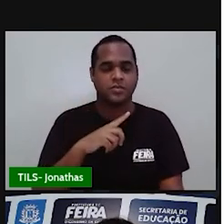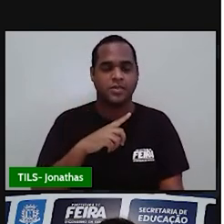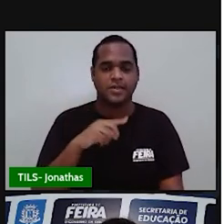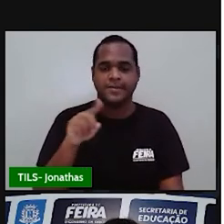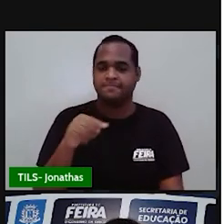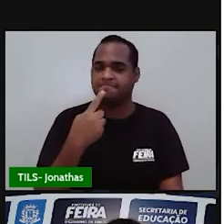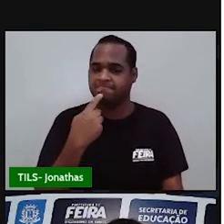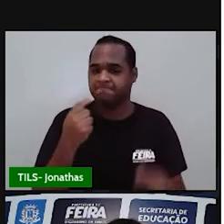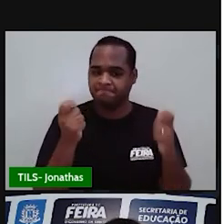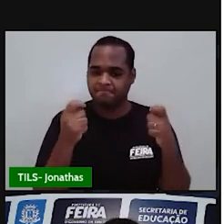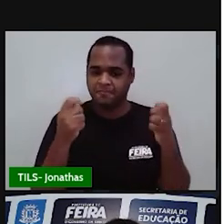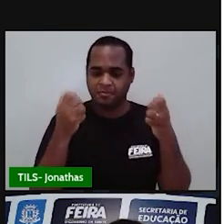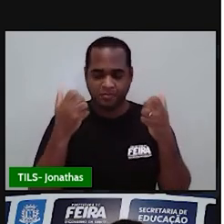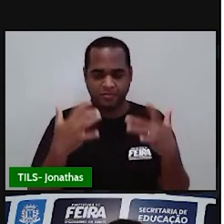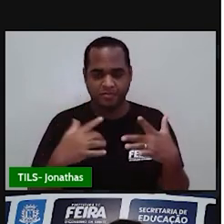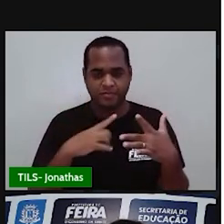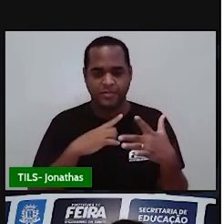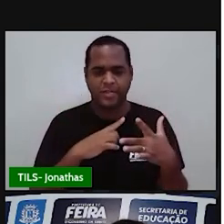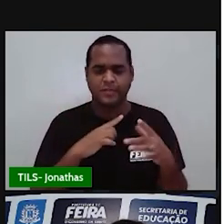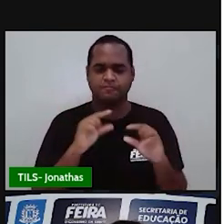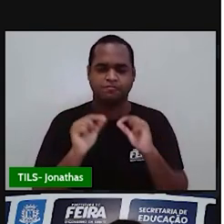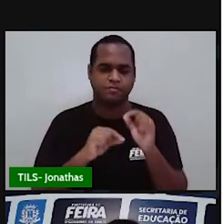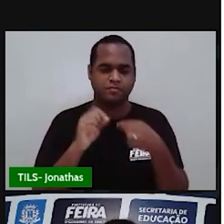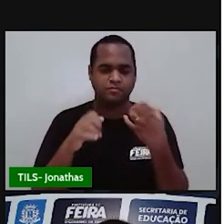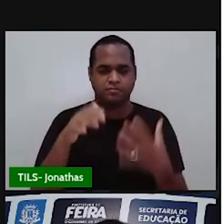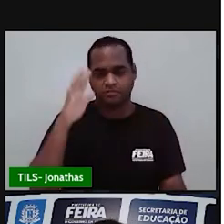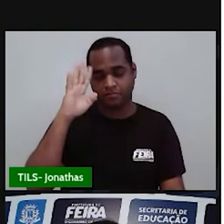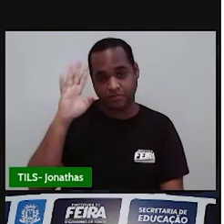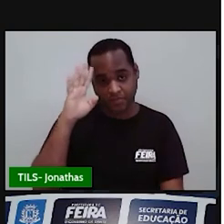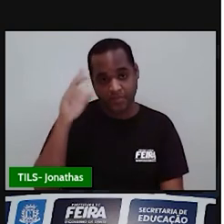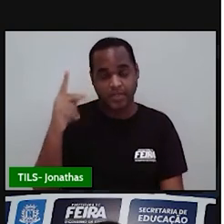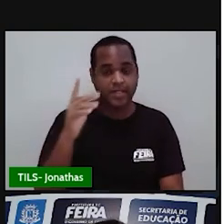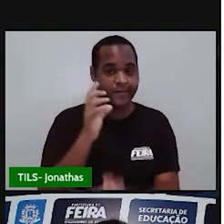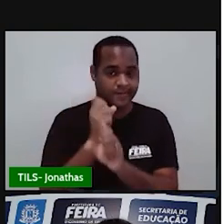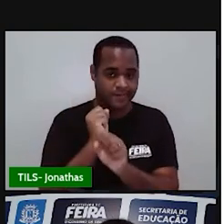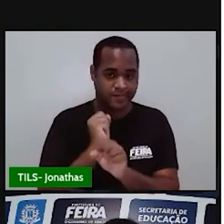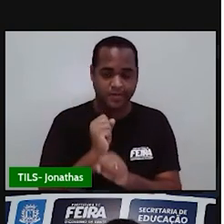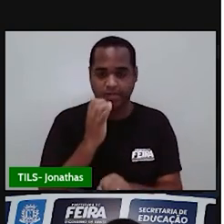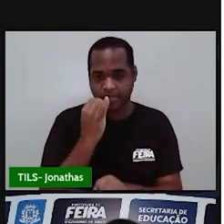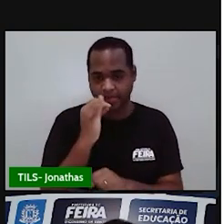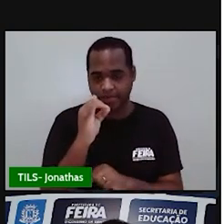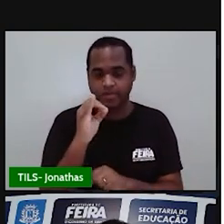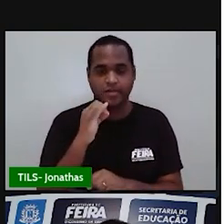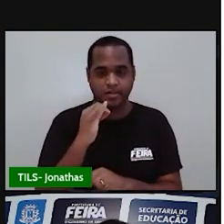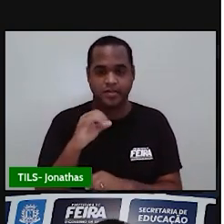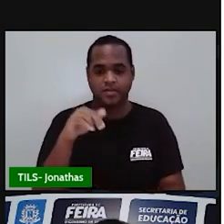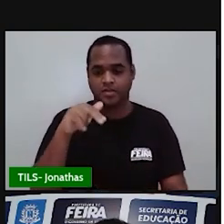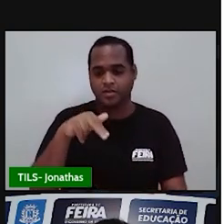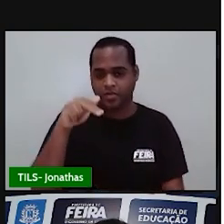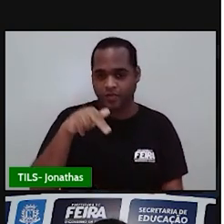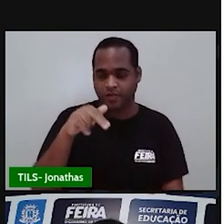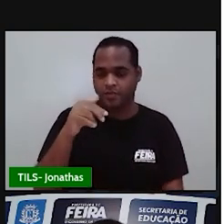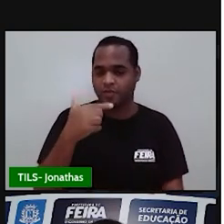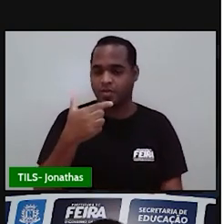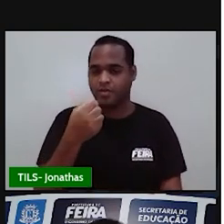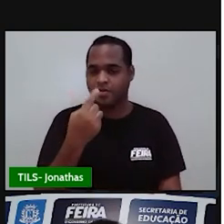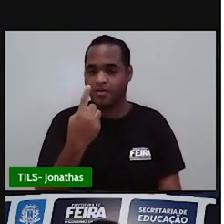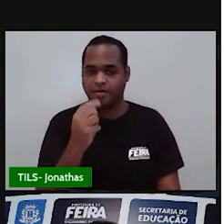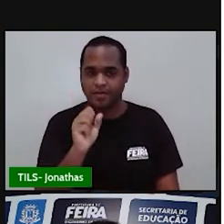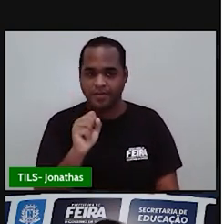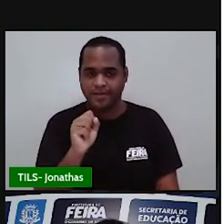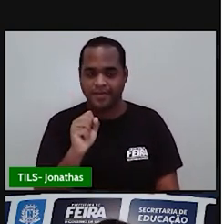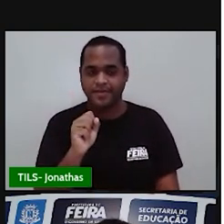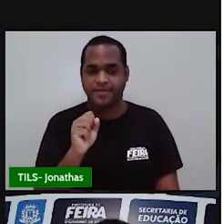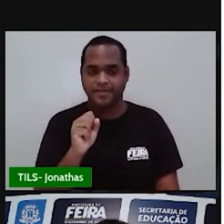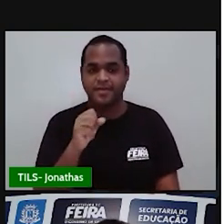Então, digamos ali que vamos pensar assim, a minha conta de energia elétrica em novembro de 2018 foi